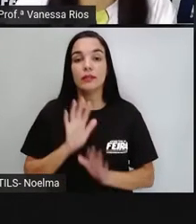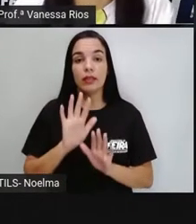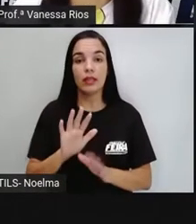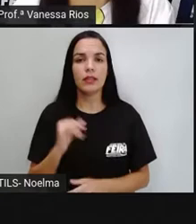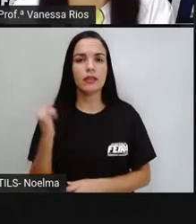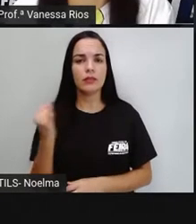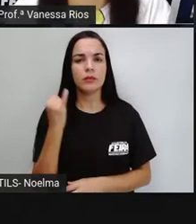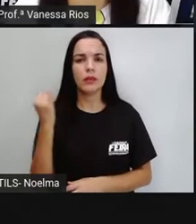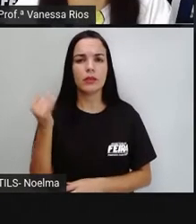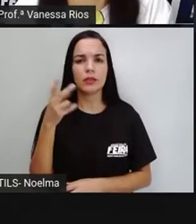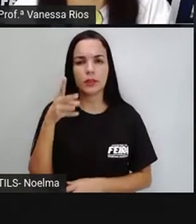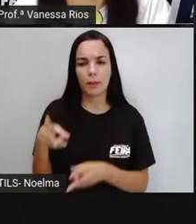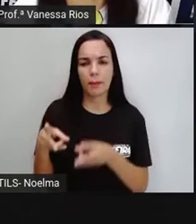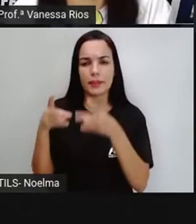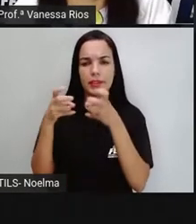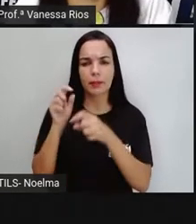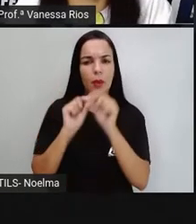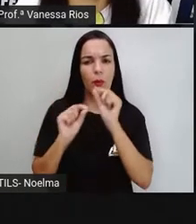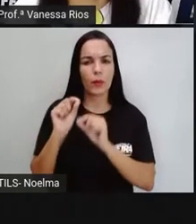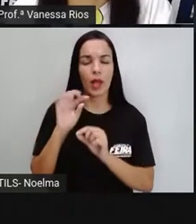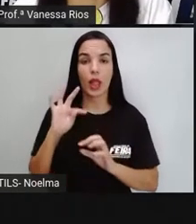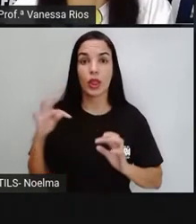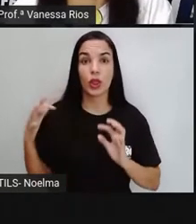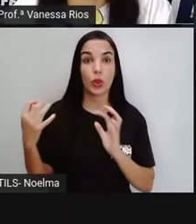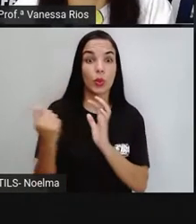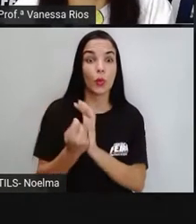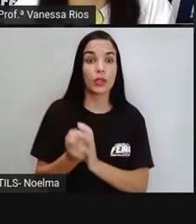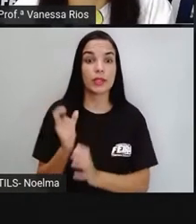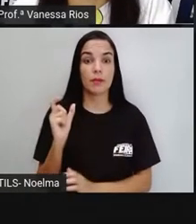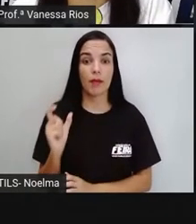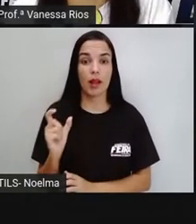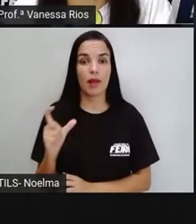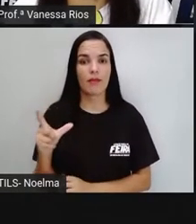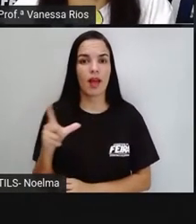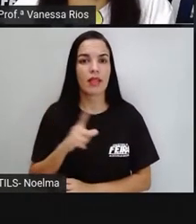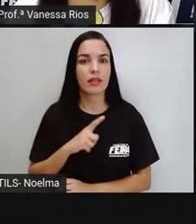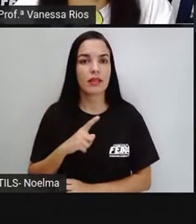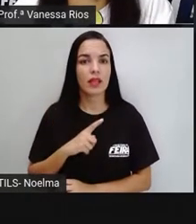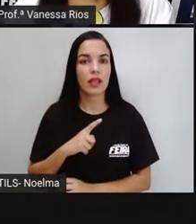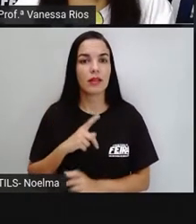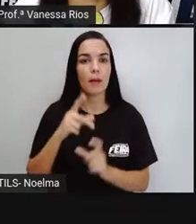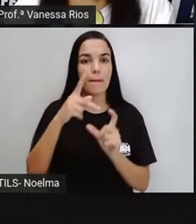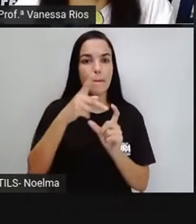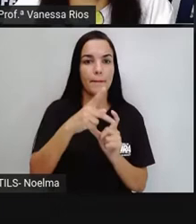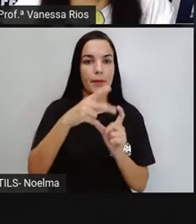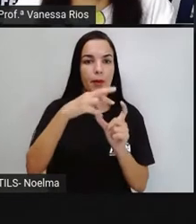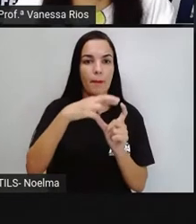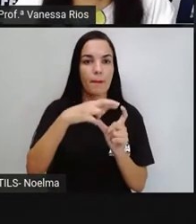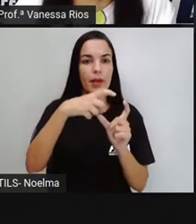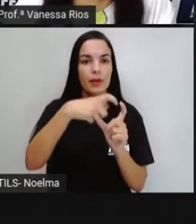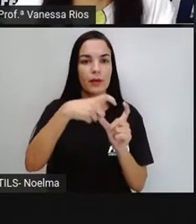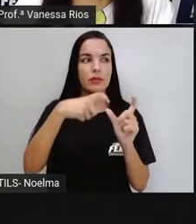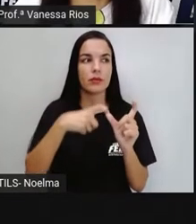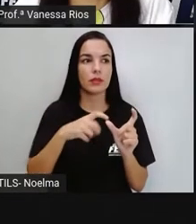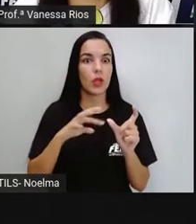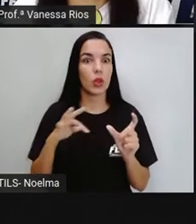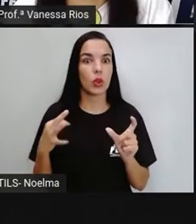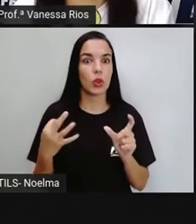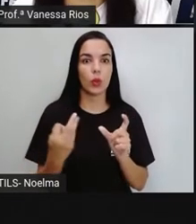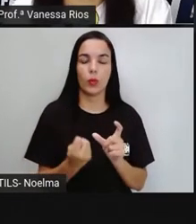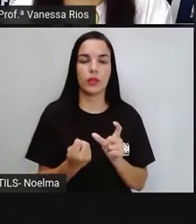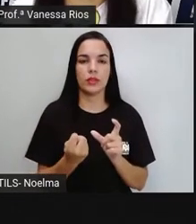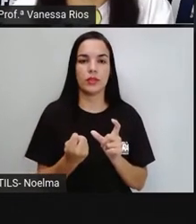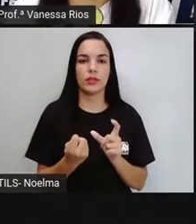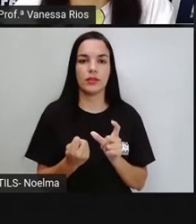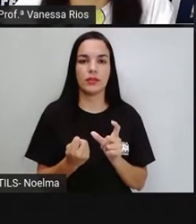palavras que aparecem aí nesta nuvem são palavras proparoxítonas. Então a Pró vai fazer a